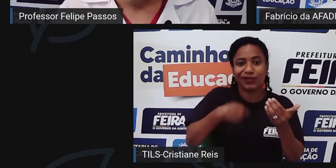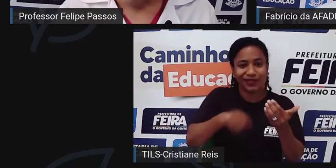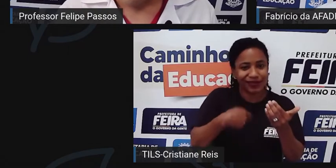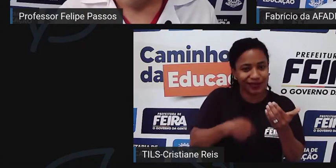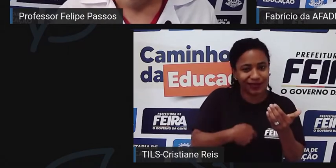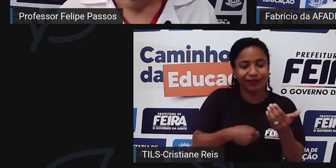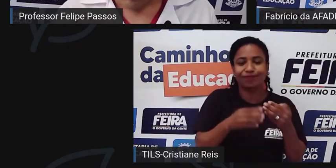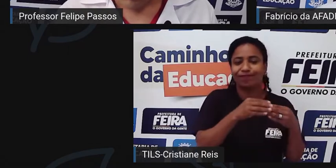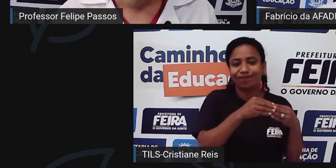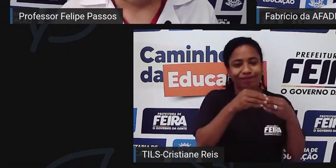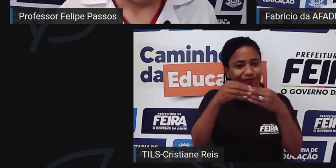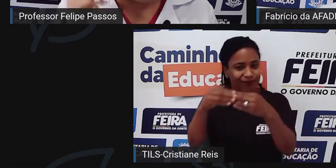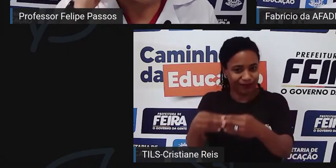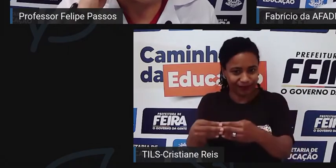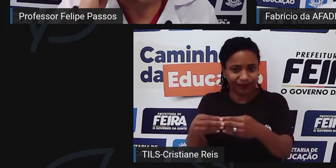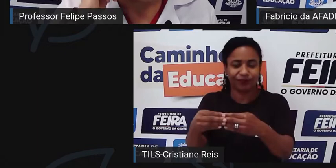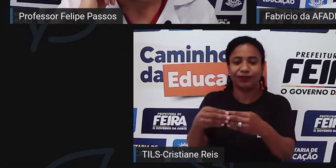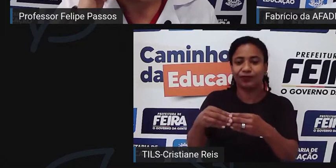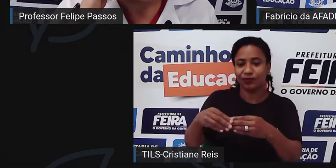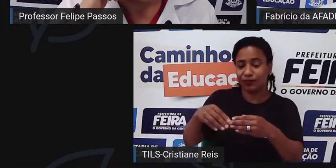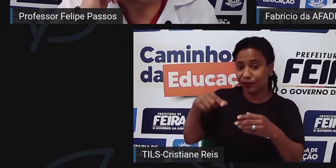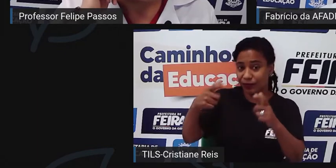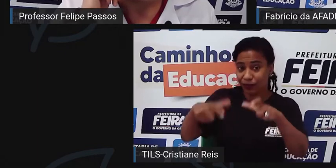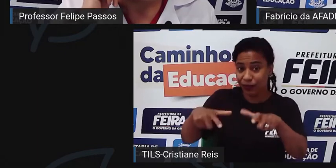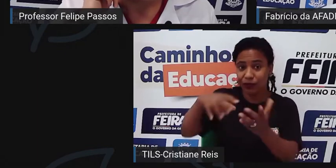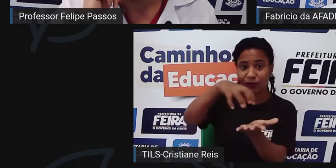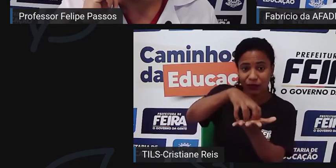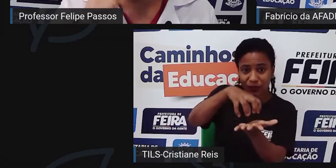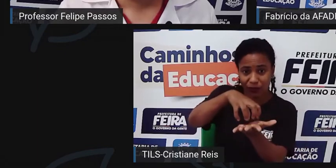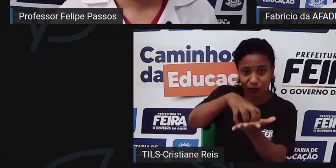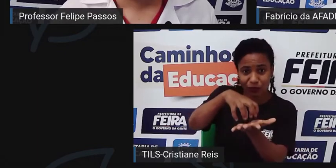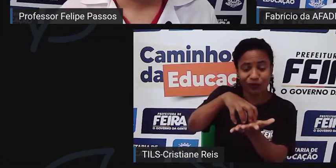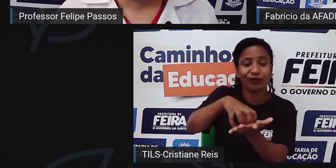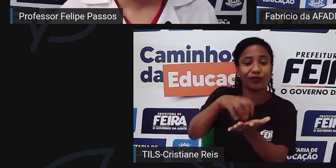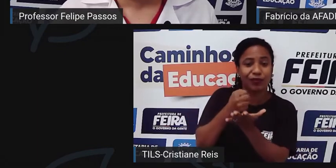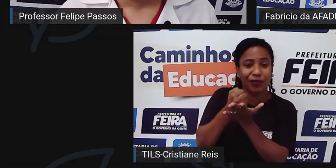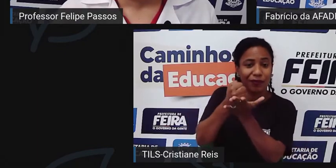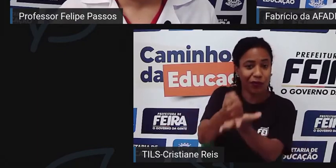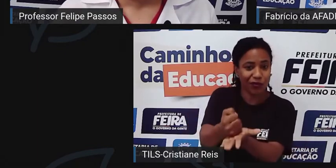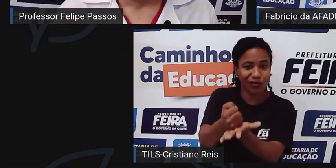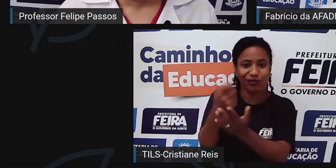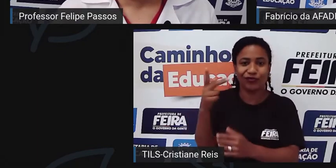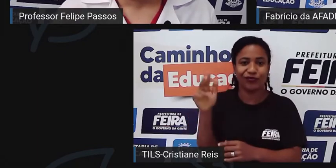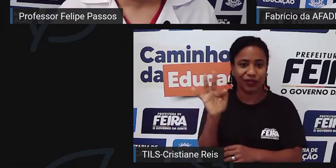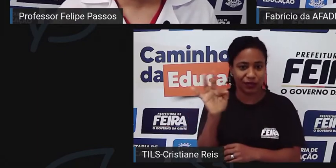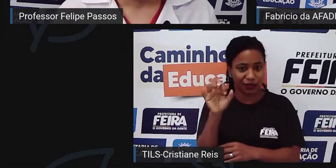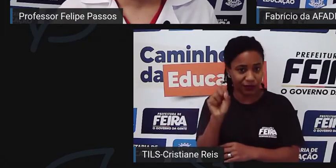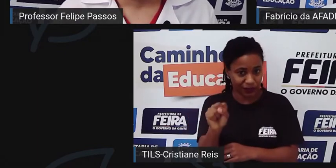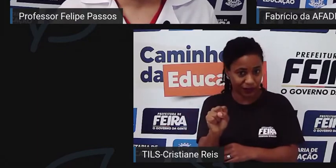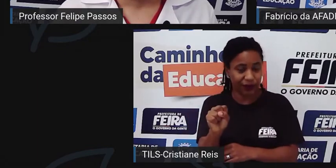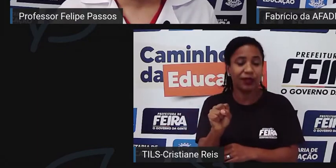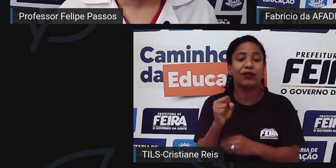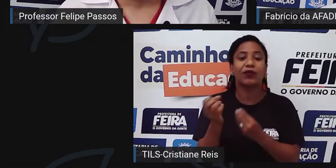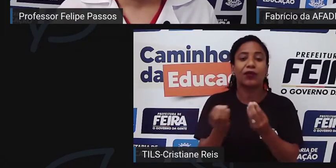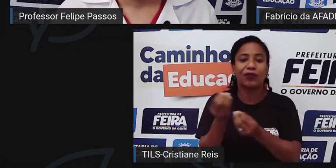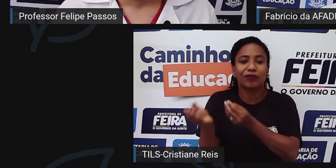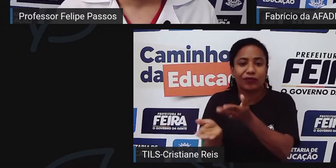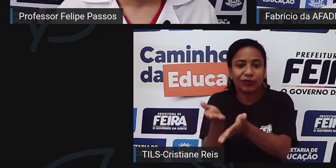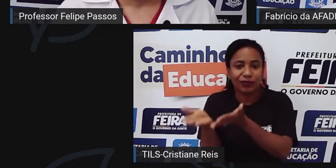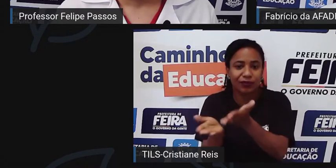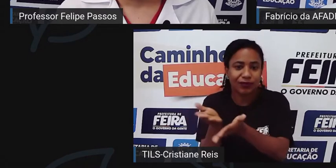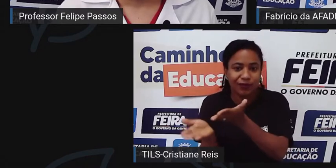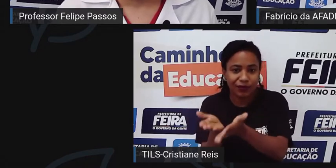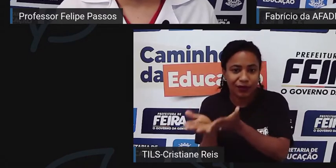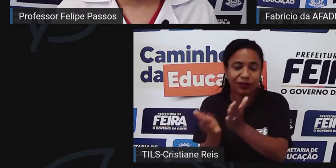municipal de apoio à pessoa com doença fos-ciforme, aqui em Filha de Santana, daí em diante ele vai começar com o